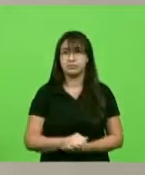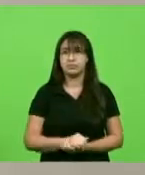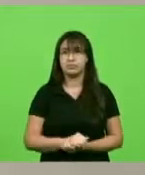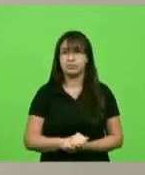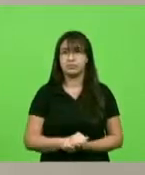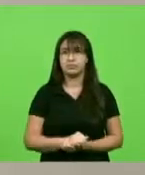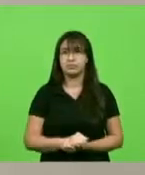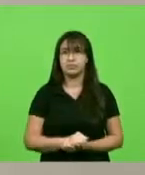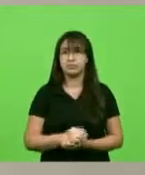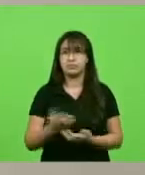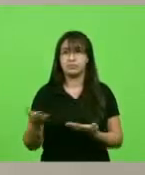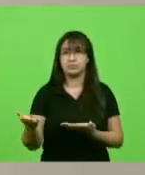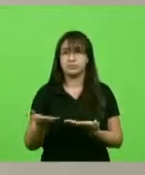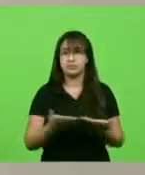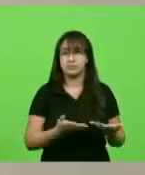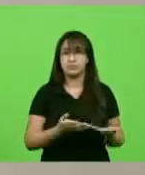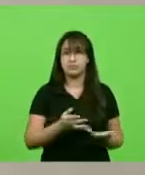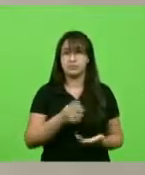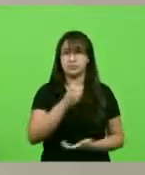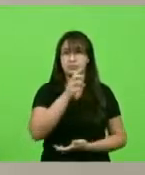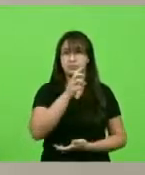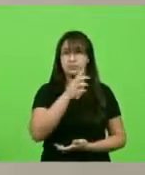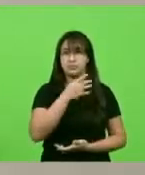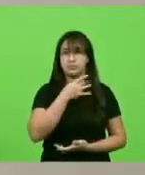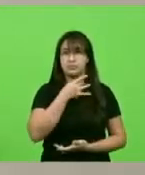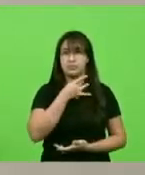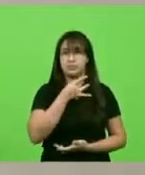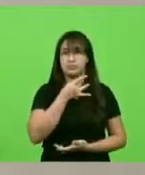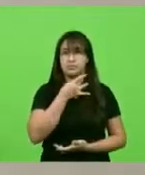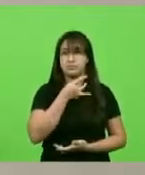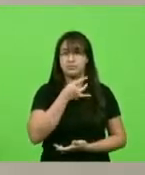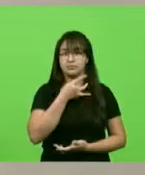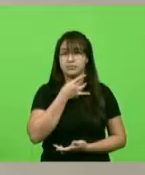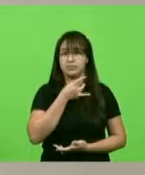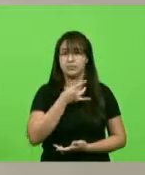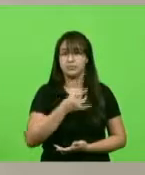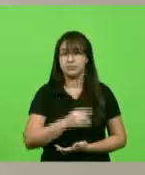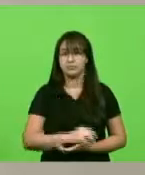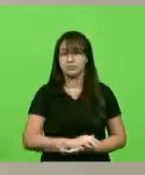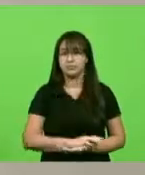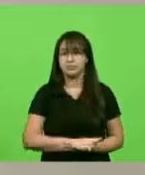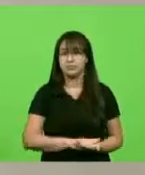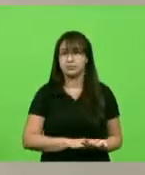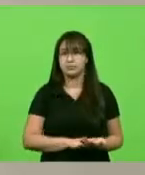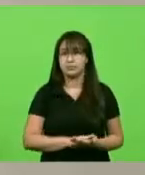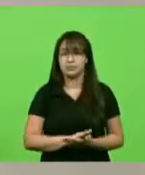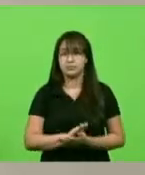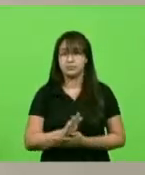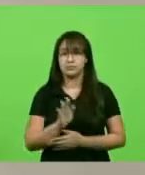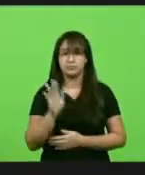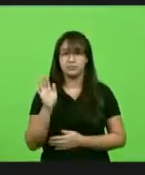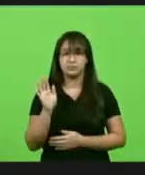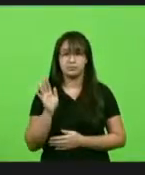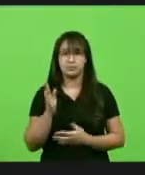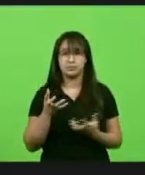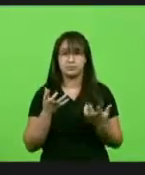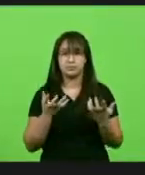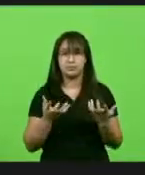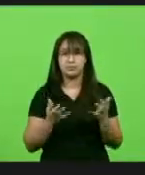fará uso da palavra o deputado Waldir Cobalcini. Questão de ordem. Eu queria propor aos